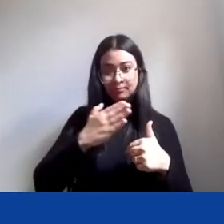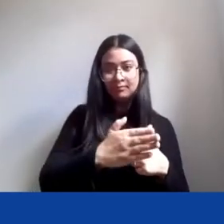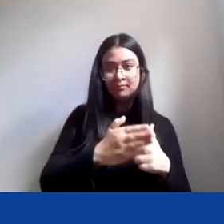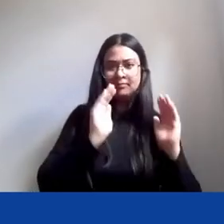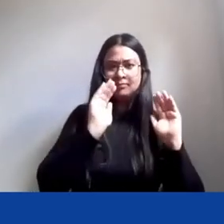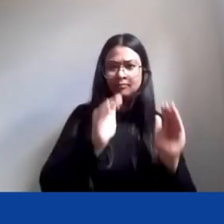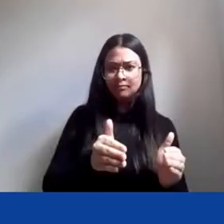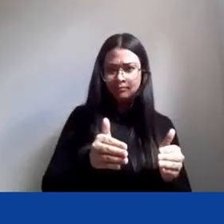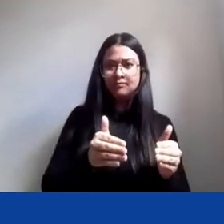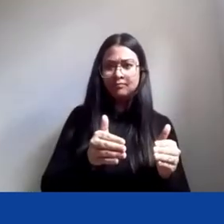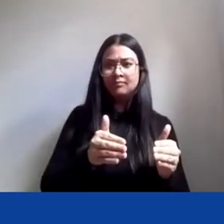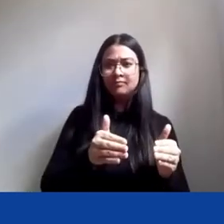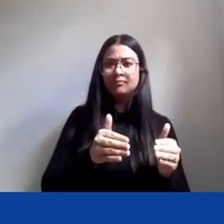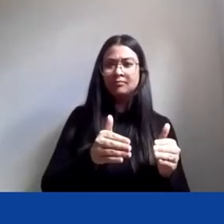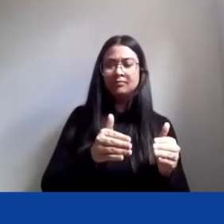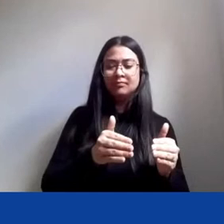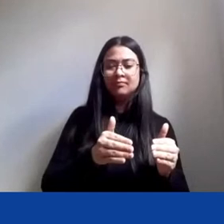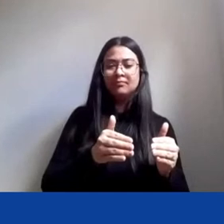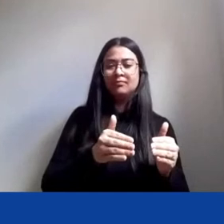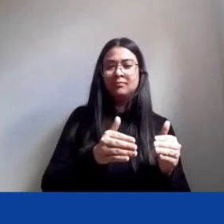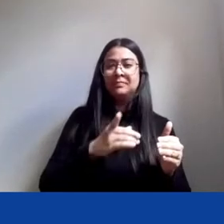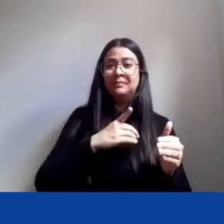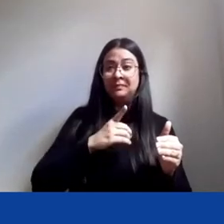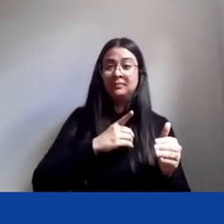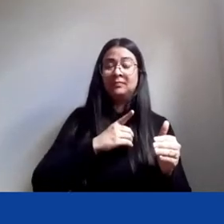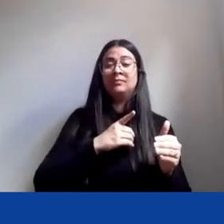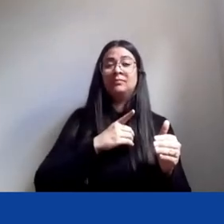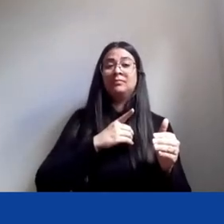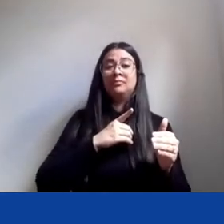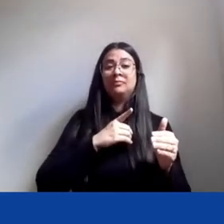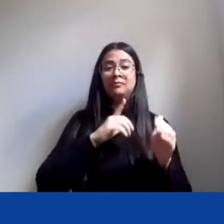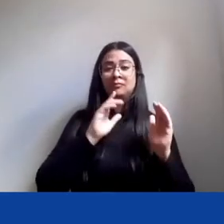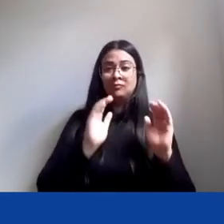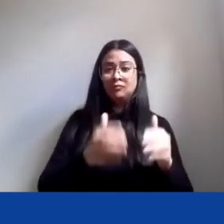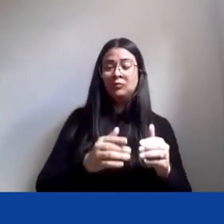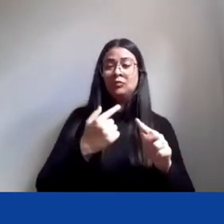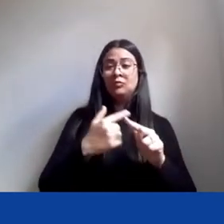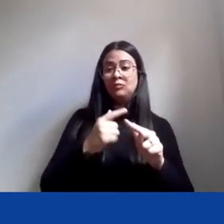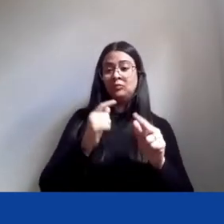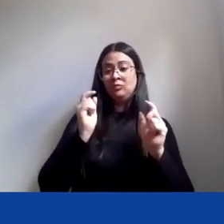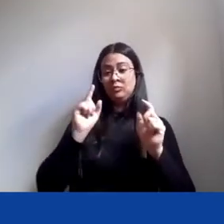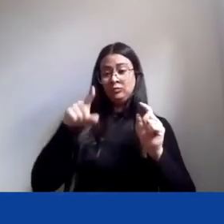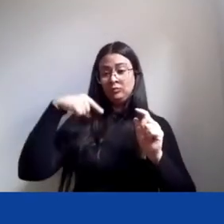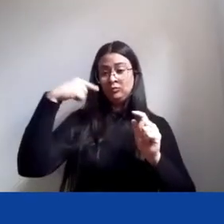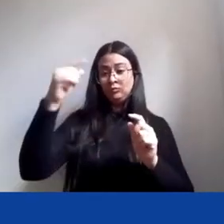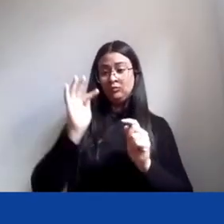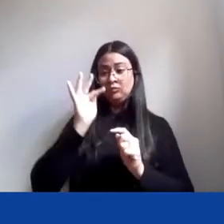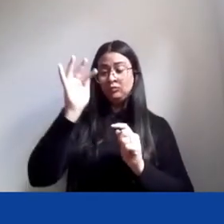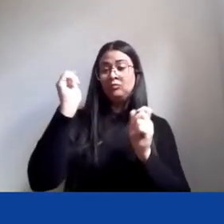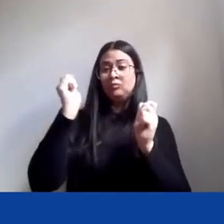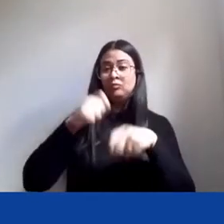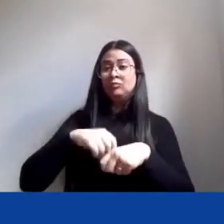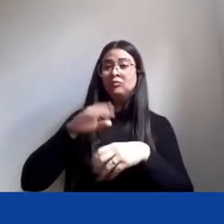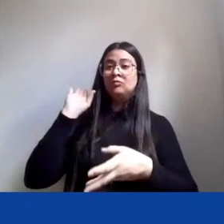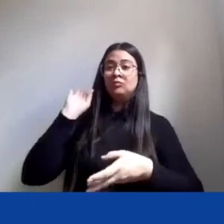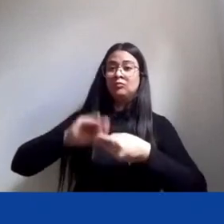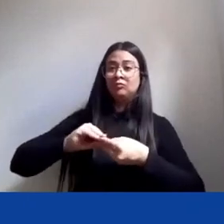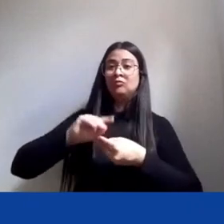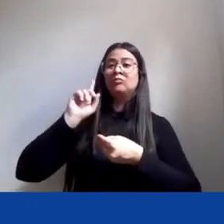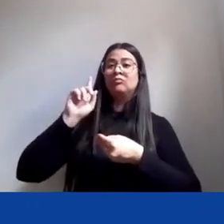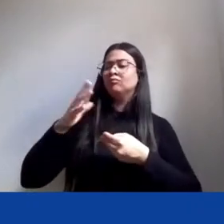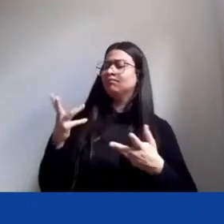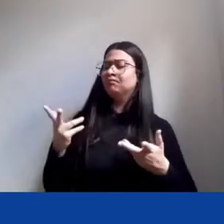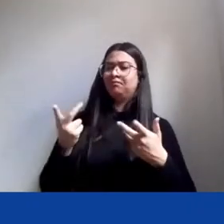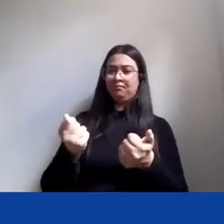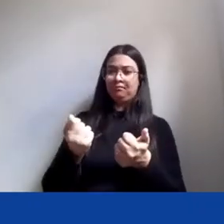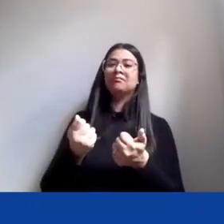intencionada para que o resultado seja alcançado de maneira satisfatória. Bom, eu